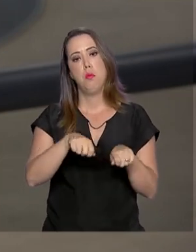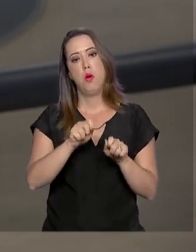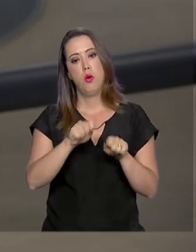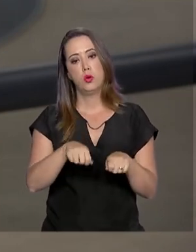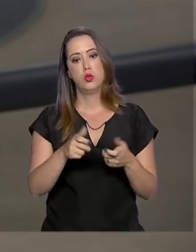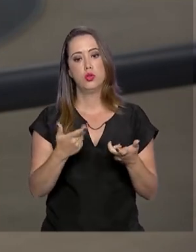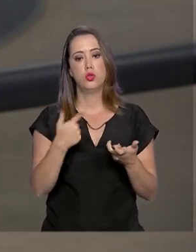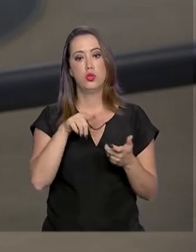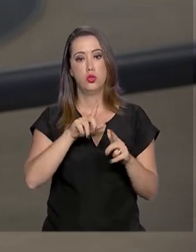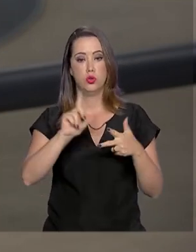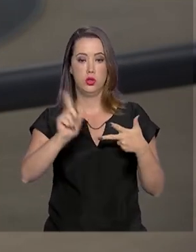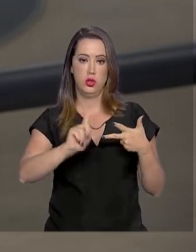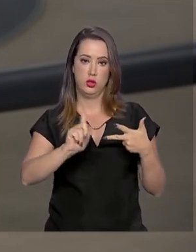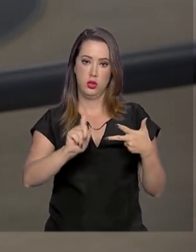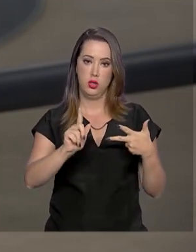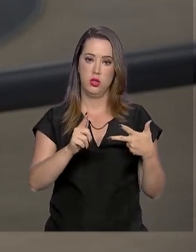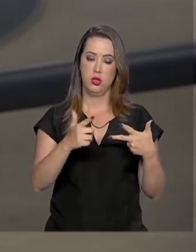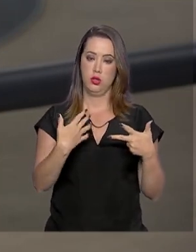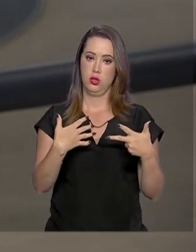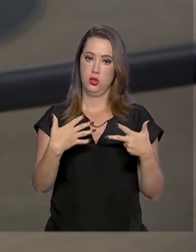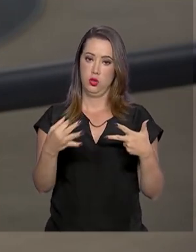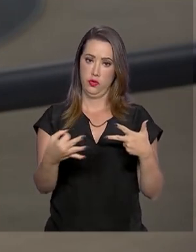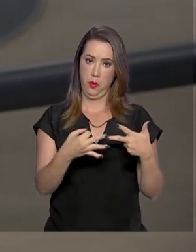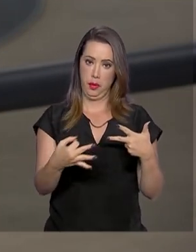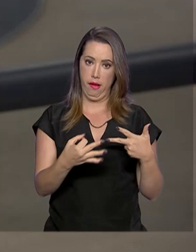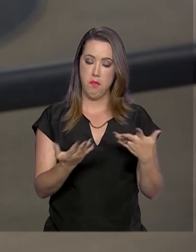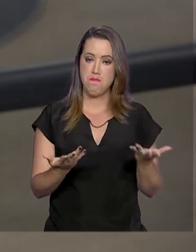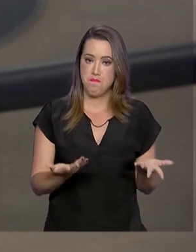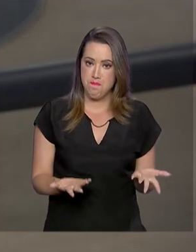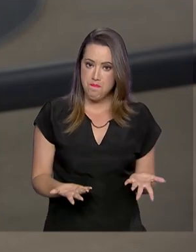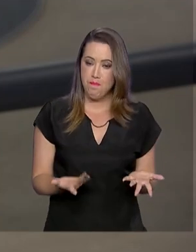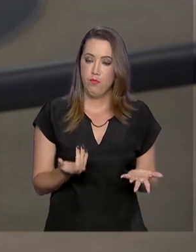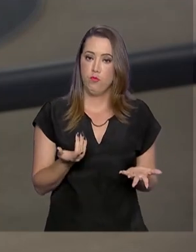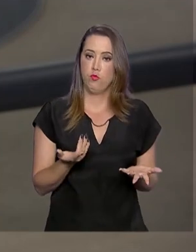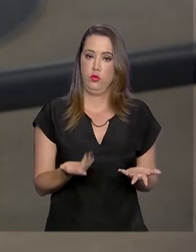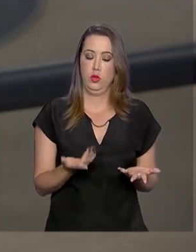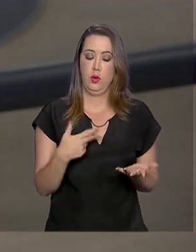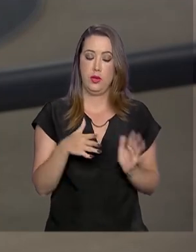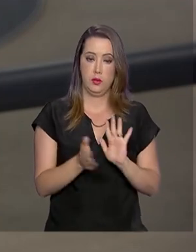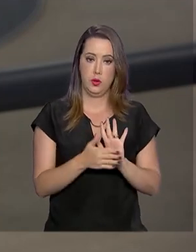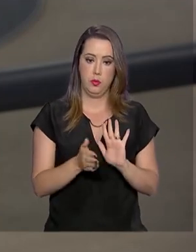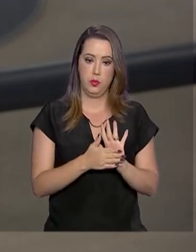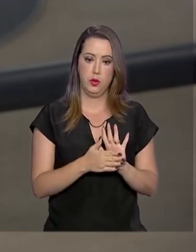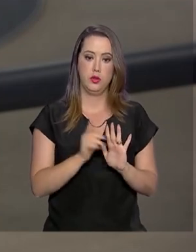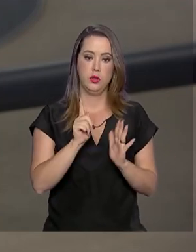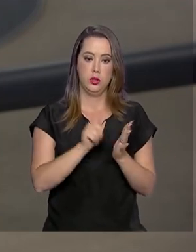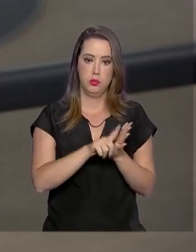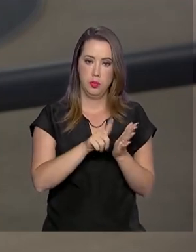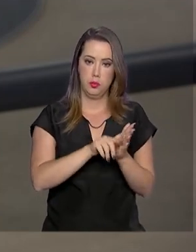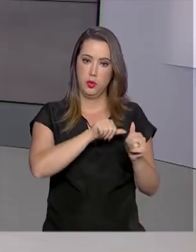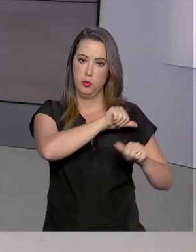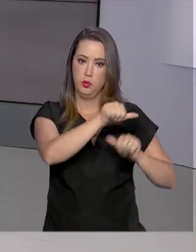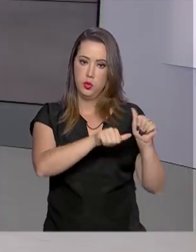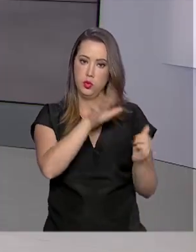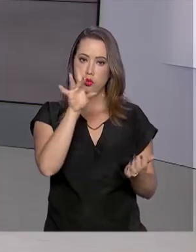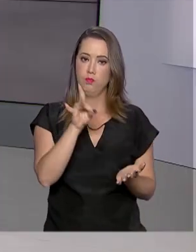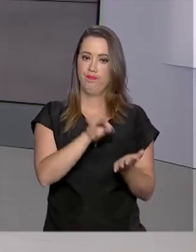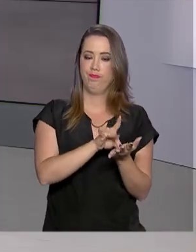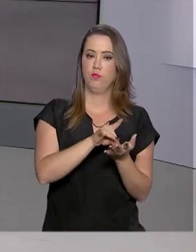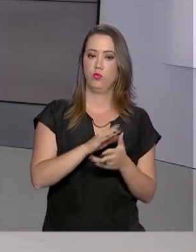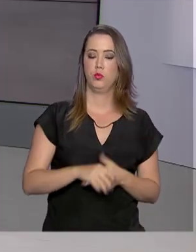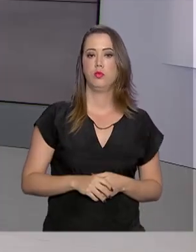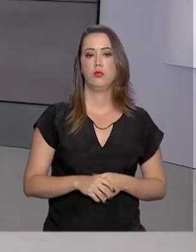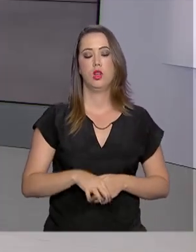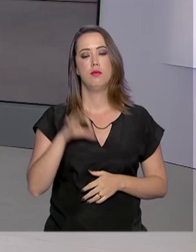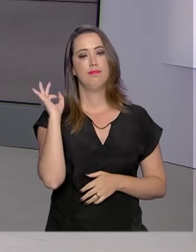pelo legislativo. Bolsonaro disse também que espera que essa proposta saia logo do papel. Roberto, volto com você. Tá